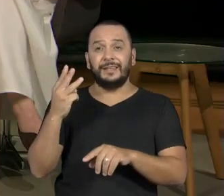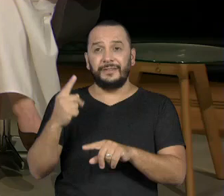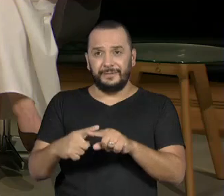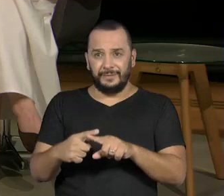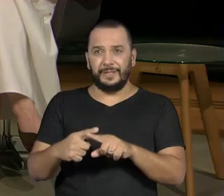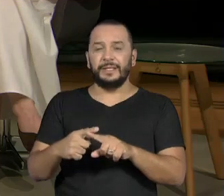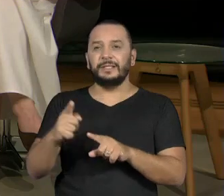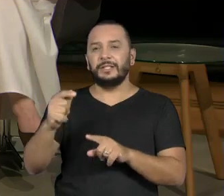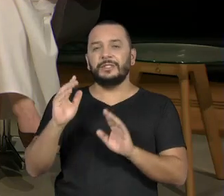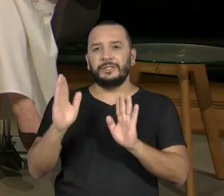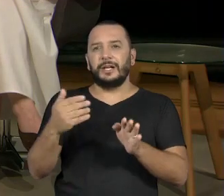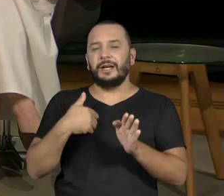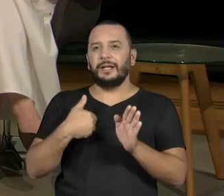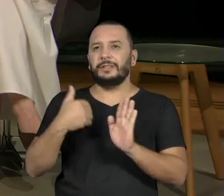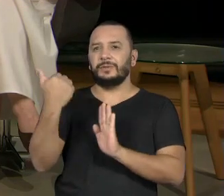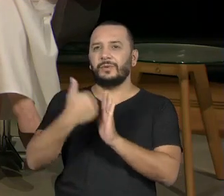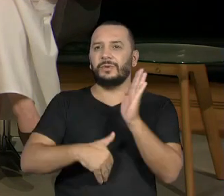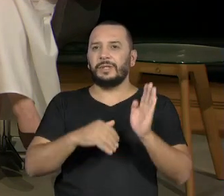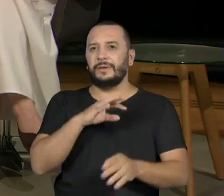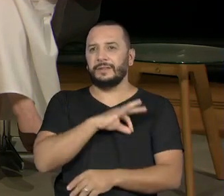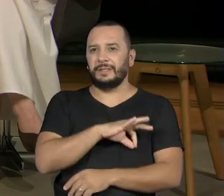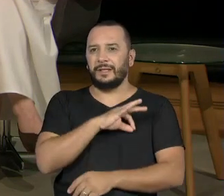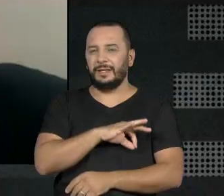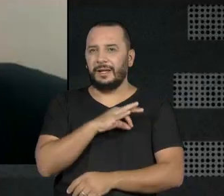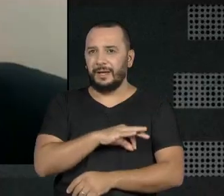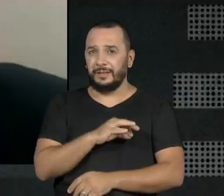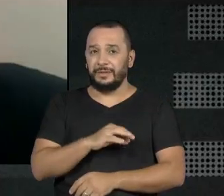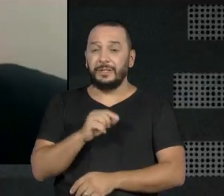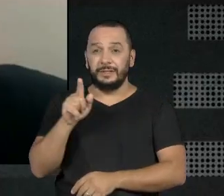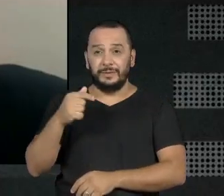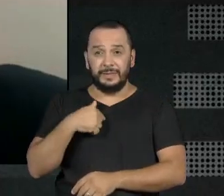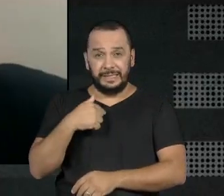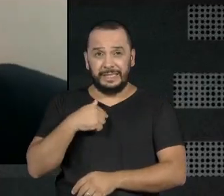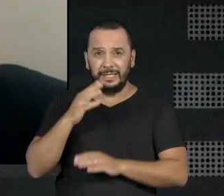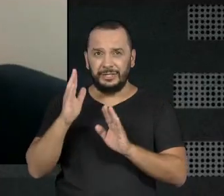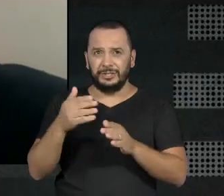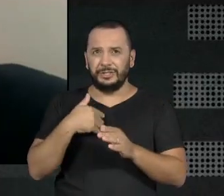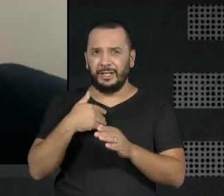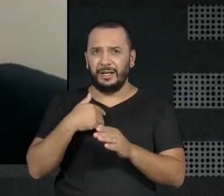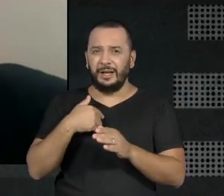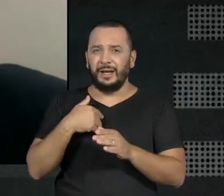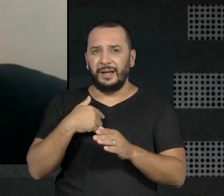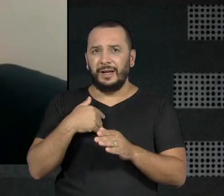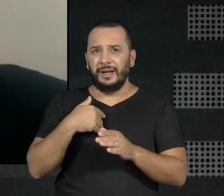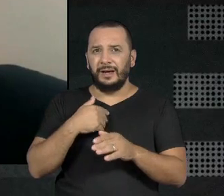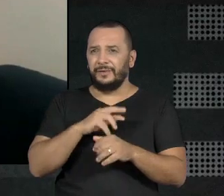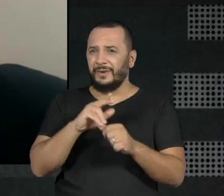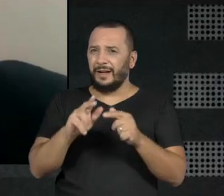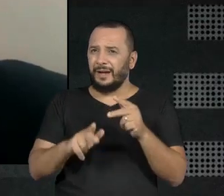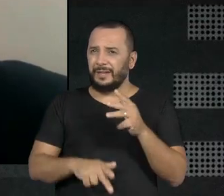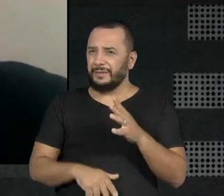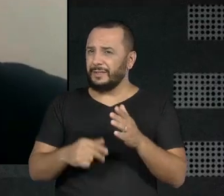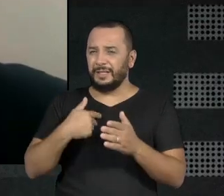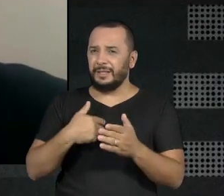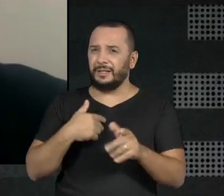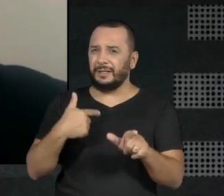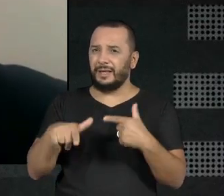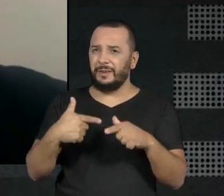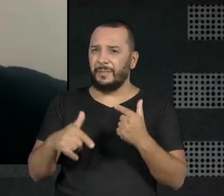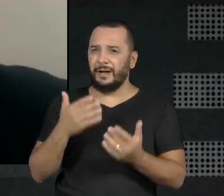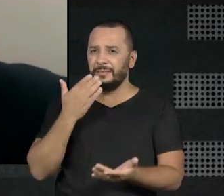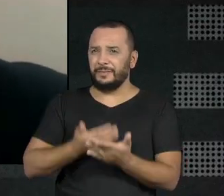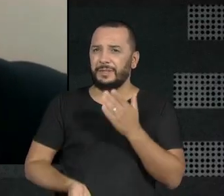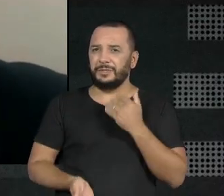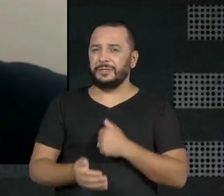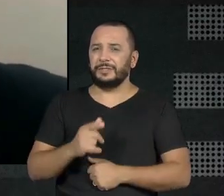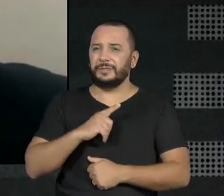teu salário. Ah. se você fizesse muitas vezes, você perdia o teu emprego, né? Eu ficava uma coisa,